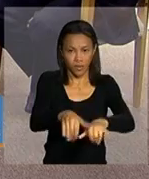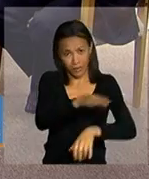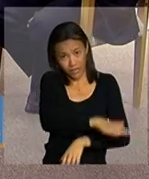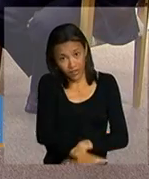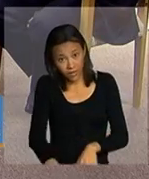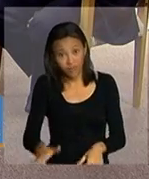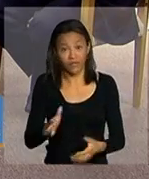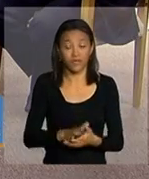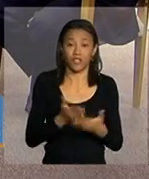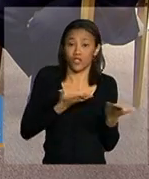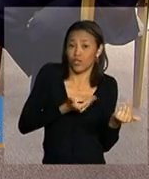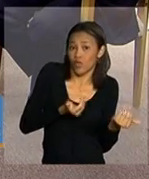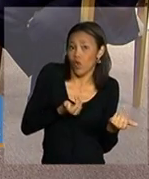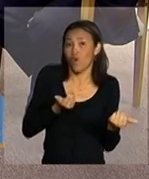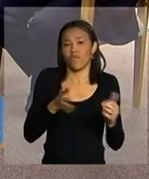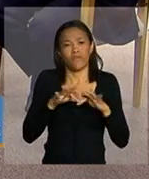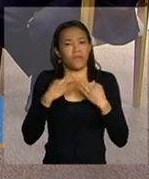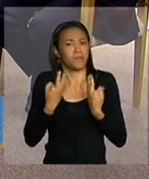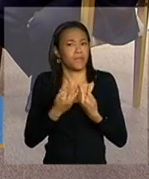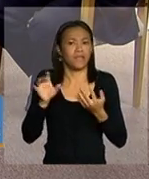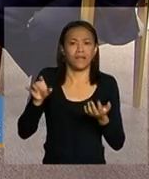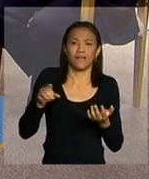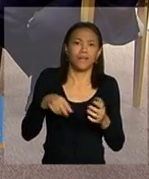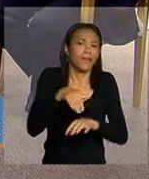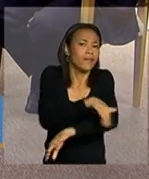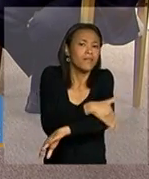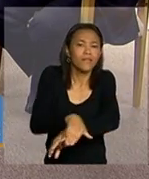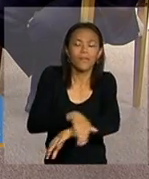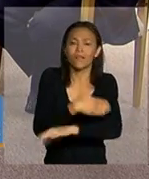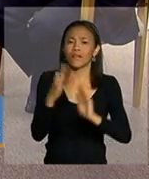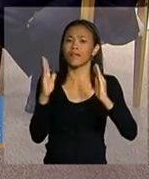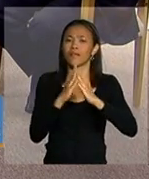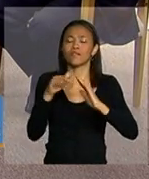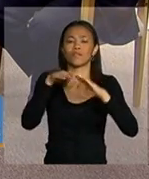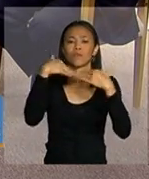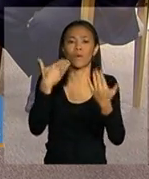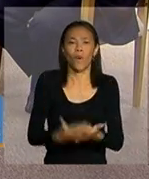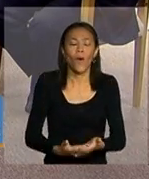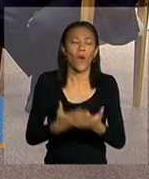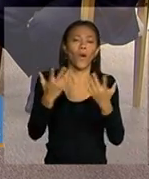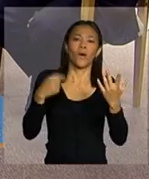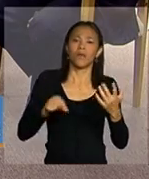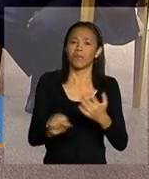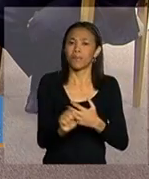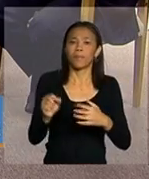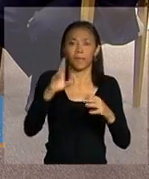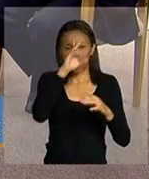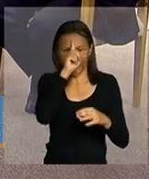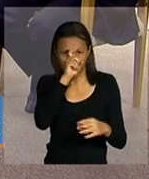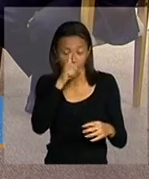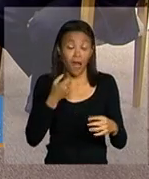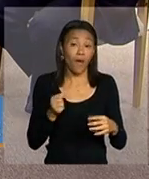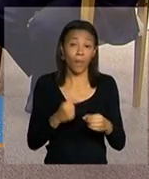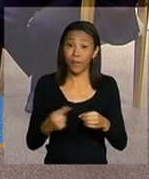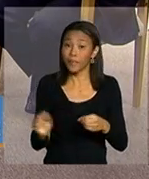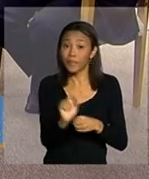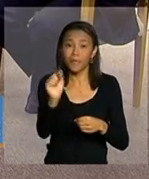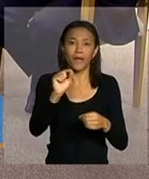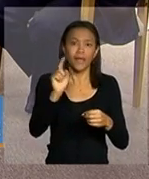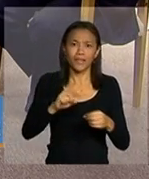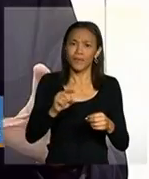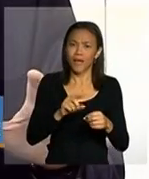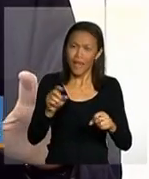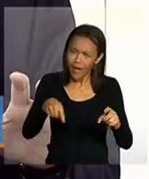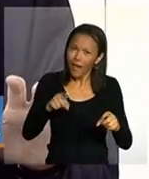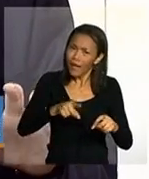criança jovem a jovem família a família endereço escola posto de saúde município isso é uma ferramenta